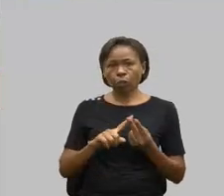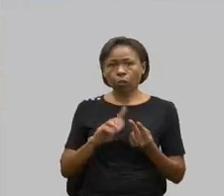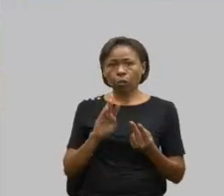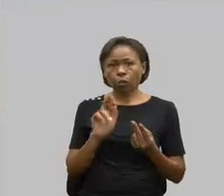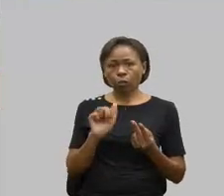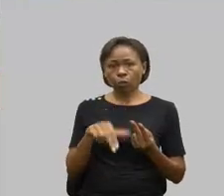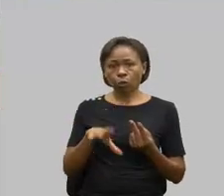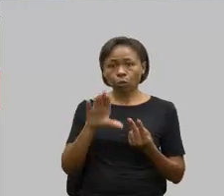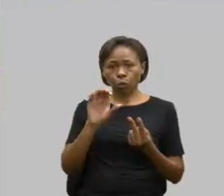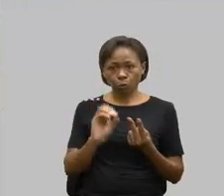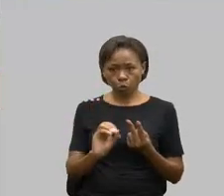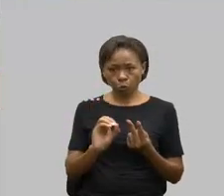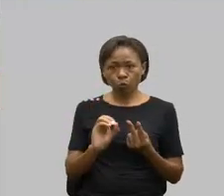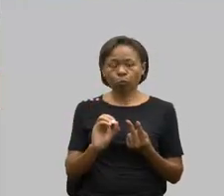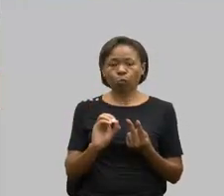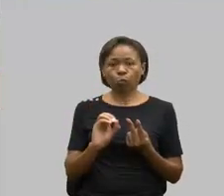Bruno,